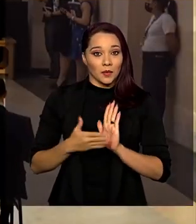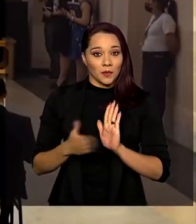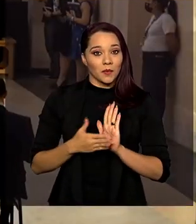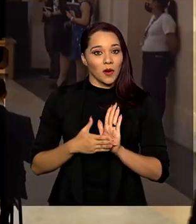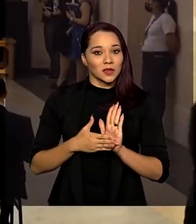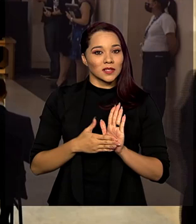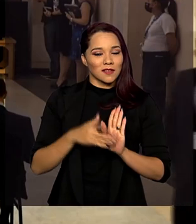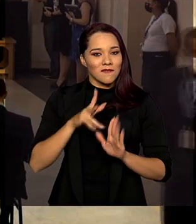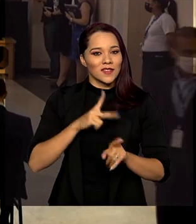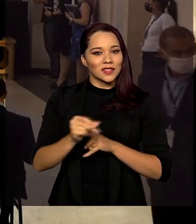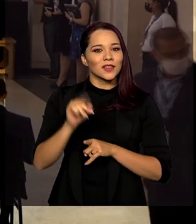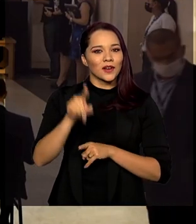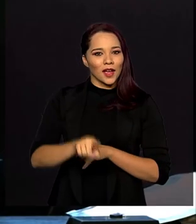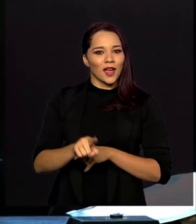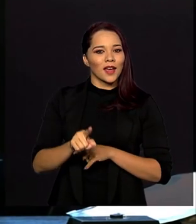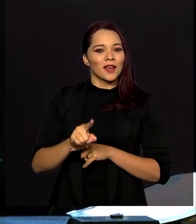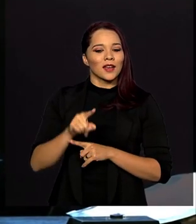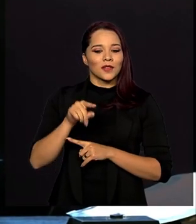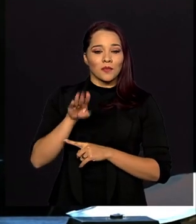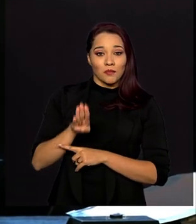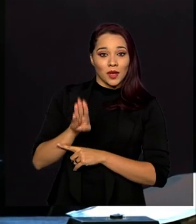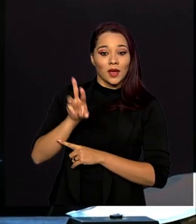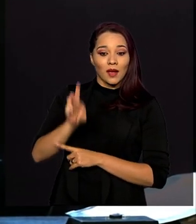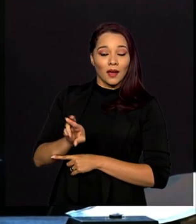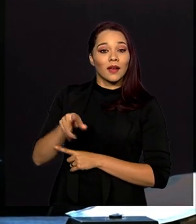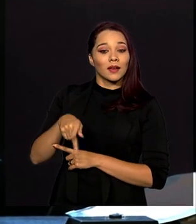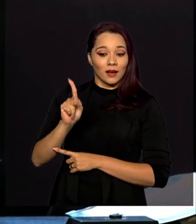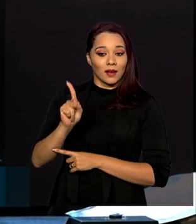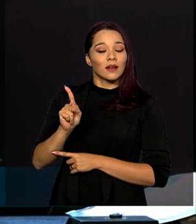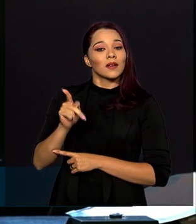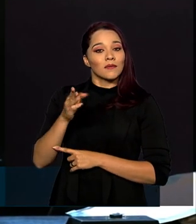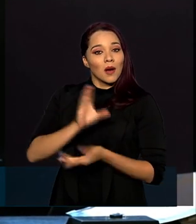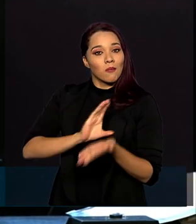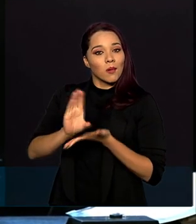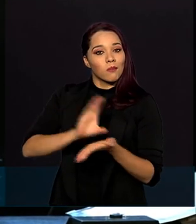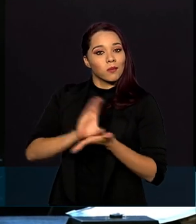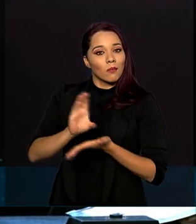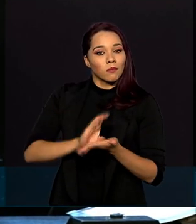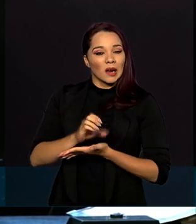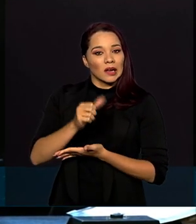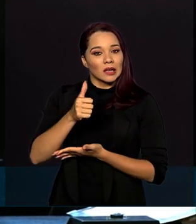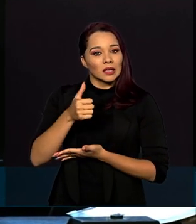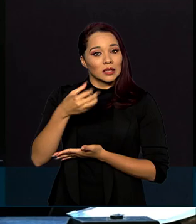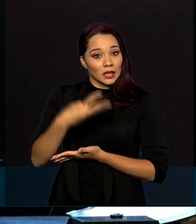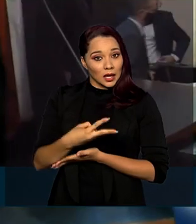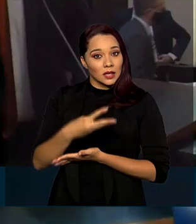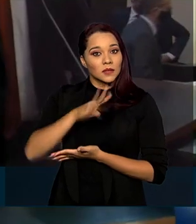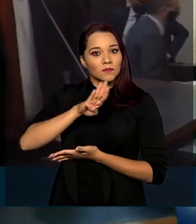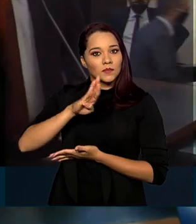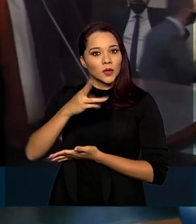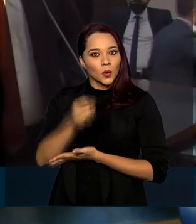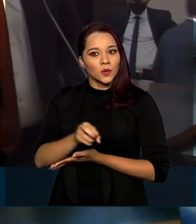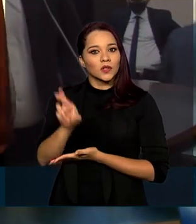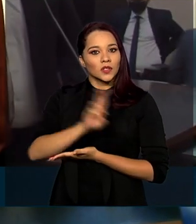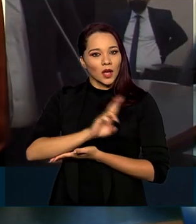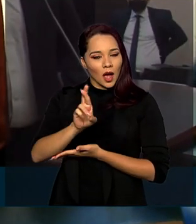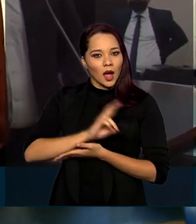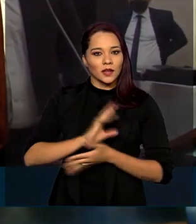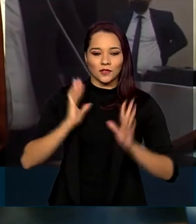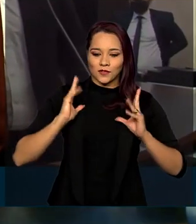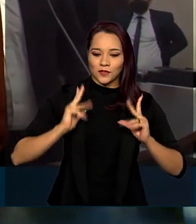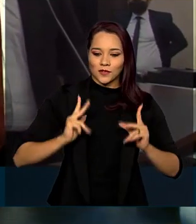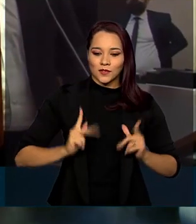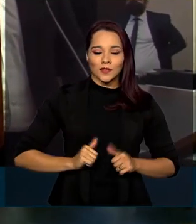vencedora foi a do consórcio BRK. Serão investidos quase 3 bilhões de reais em saneamento